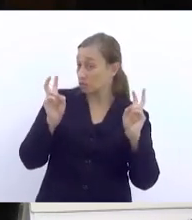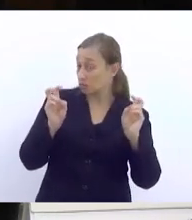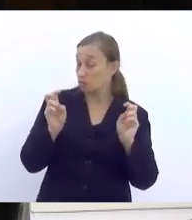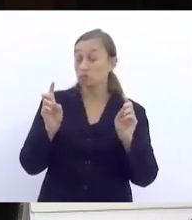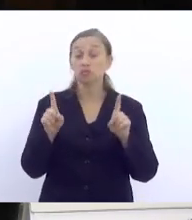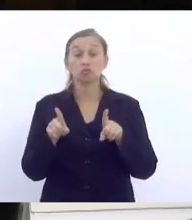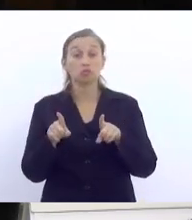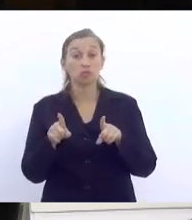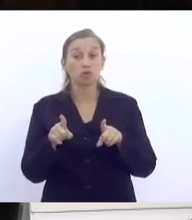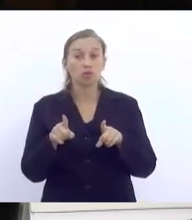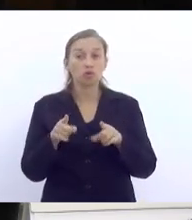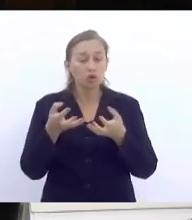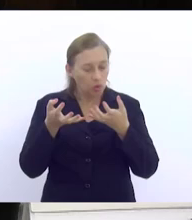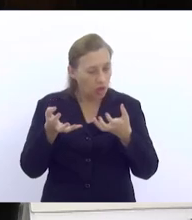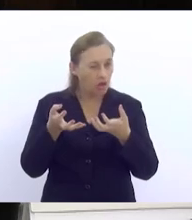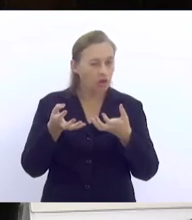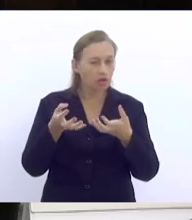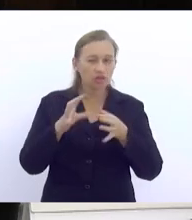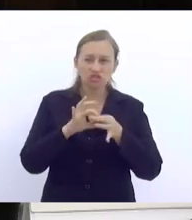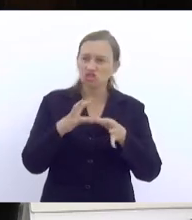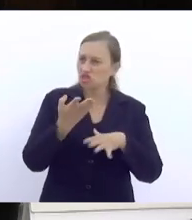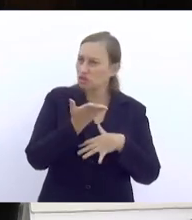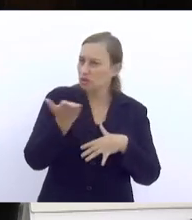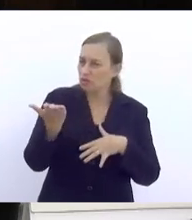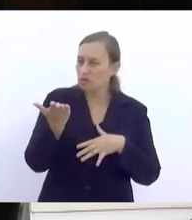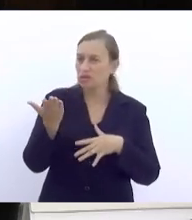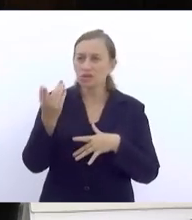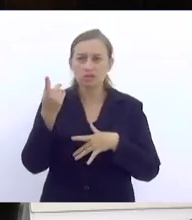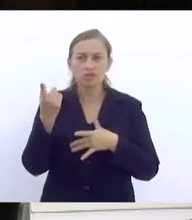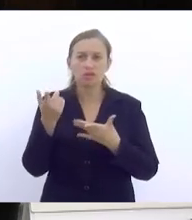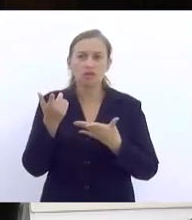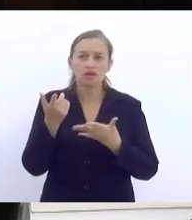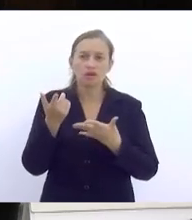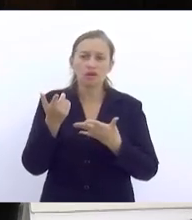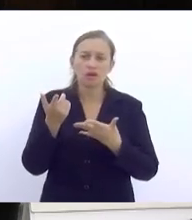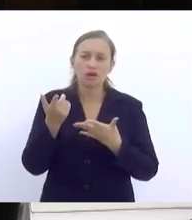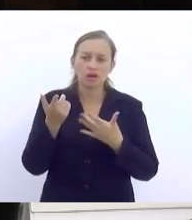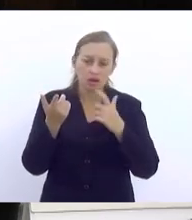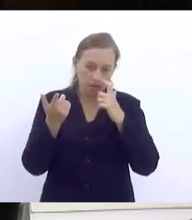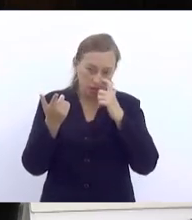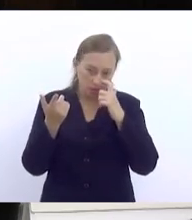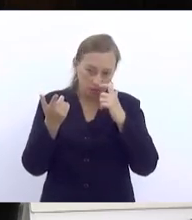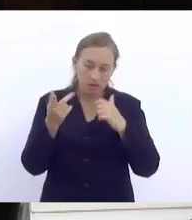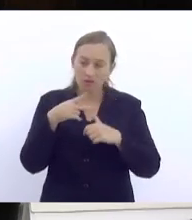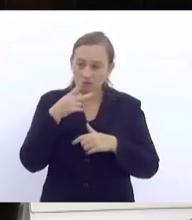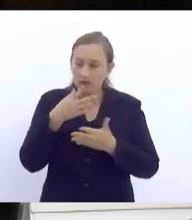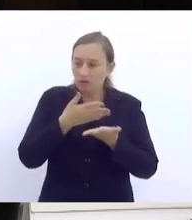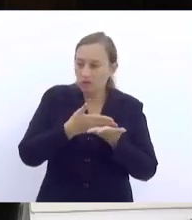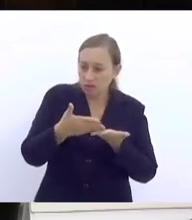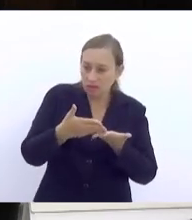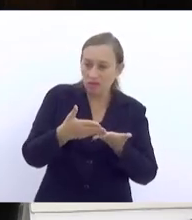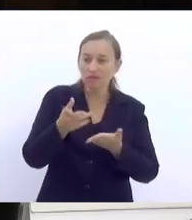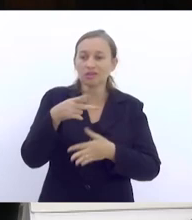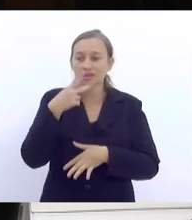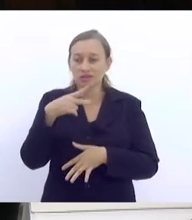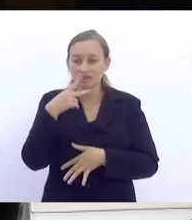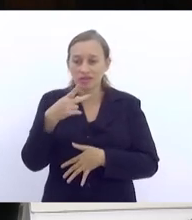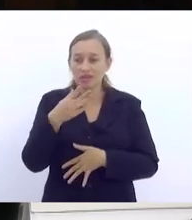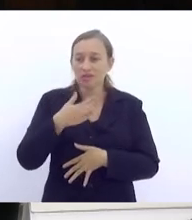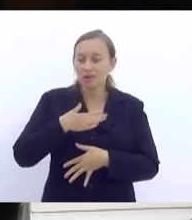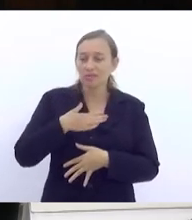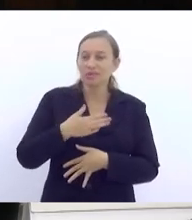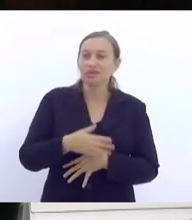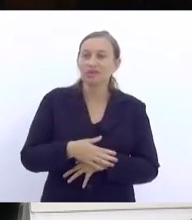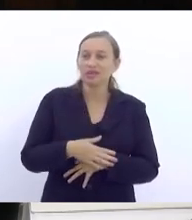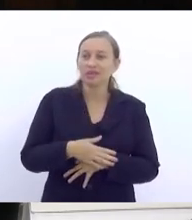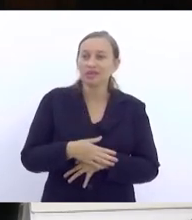talvez, eu quero deixar para vocês, se hoje, conforme eu comentei no início da minha fala, que, para mim, mais do